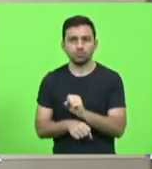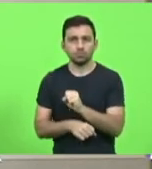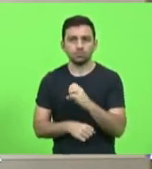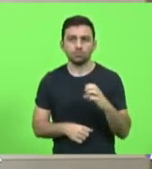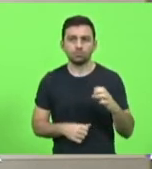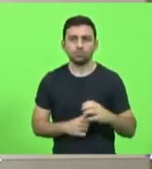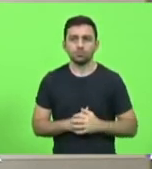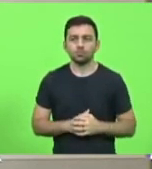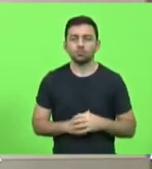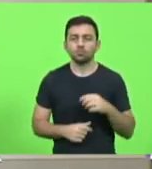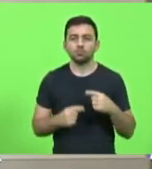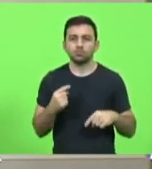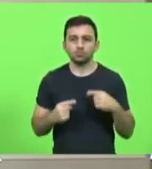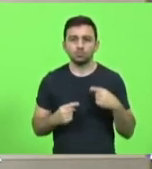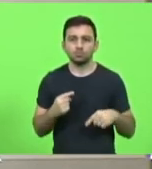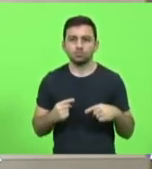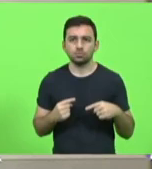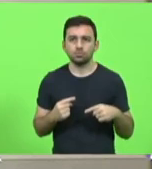Em discussão,